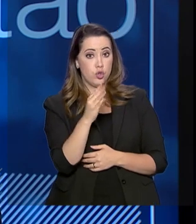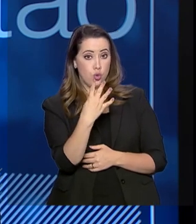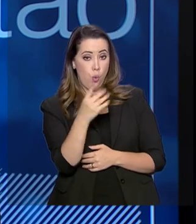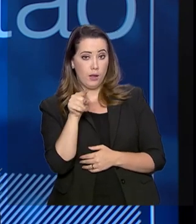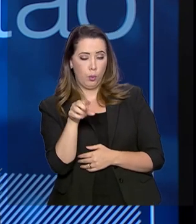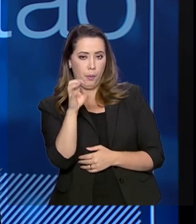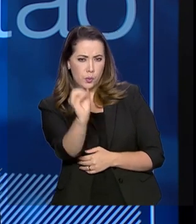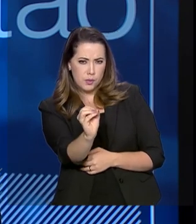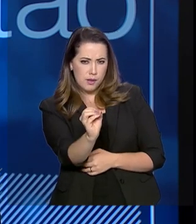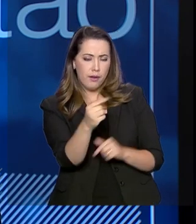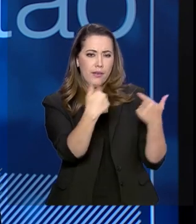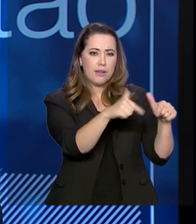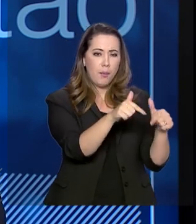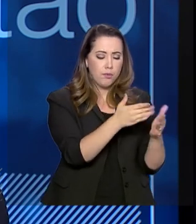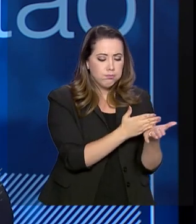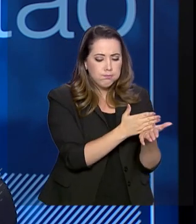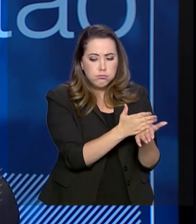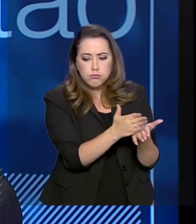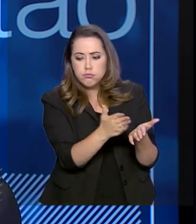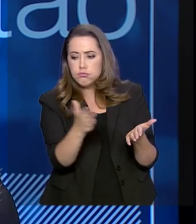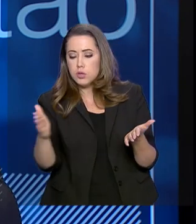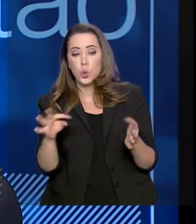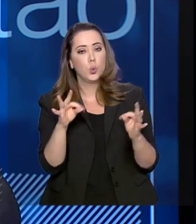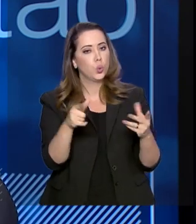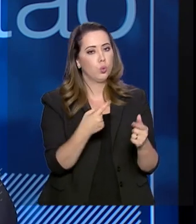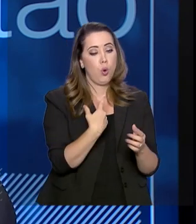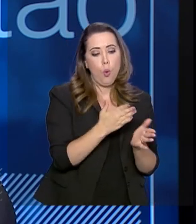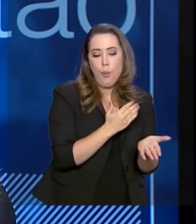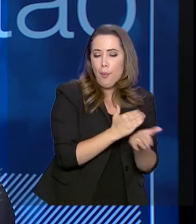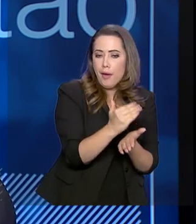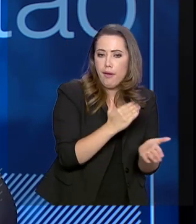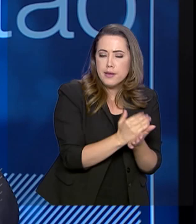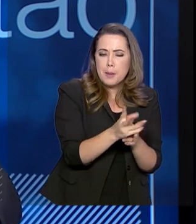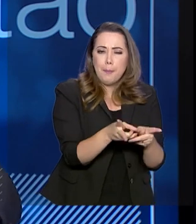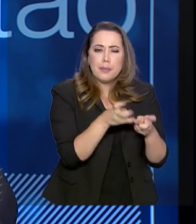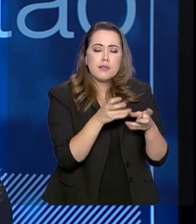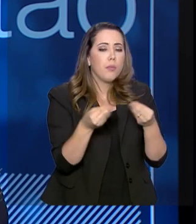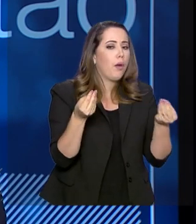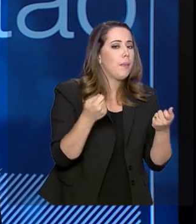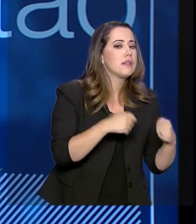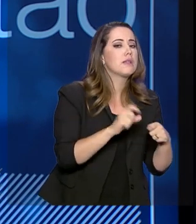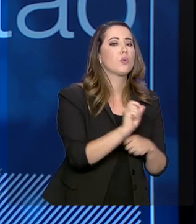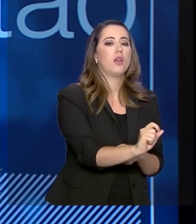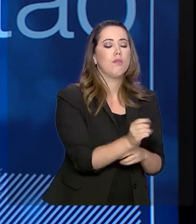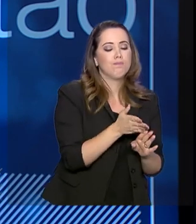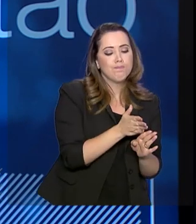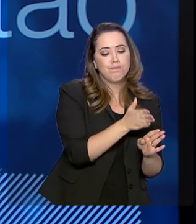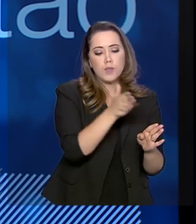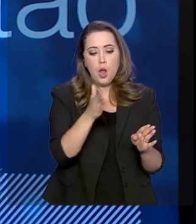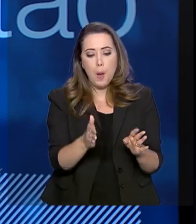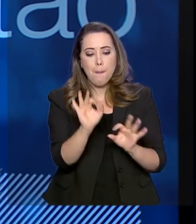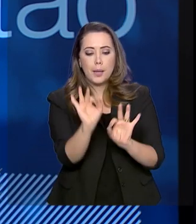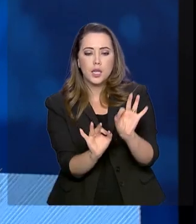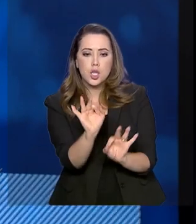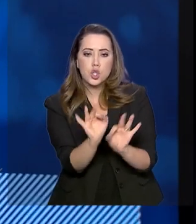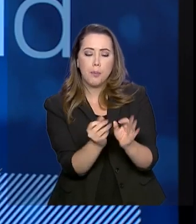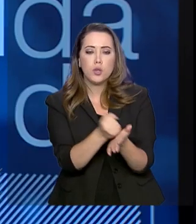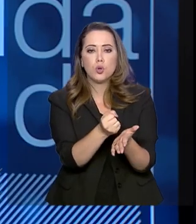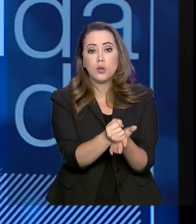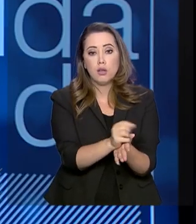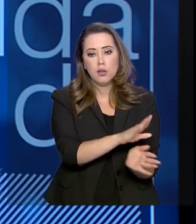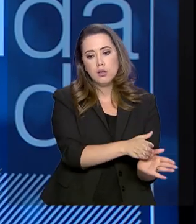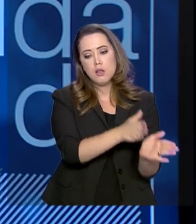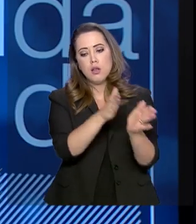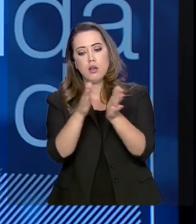ponta a ponta o processo de contratação. Desde a identificação de uma necessidade, passando por todo o planejamento da contratação,